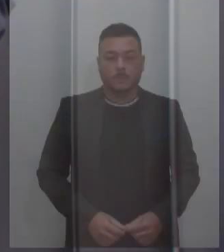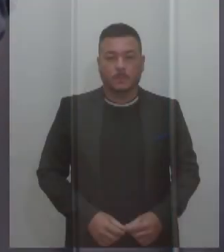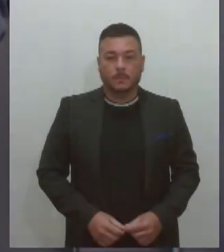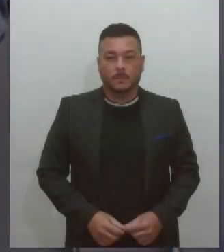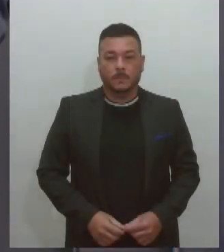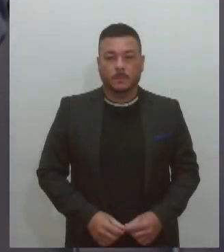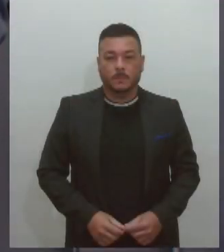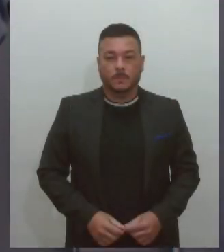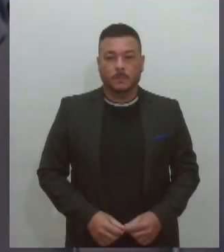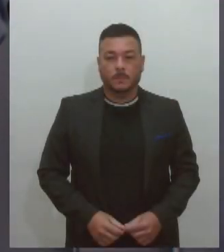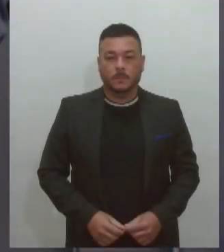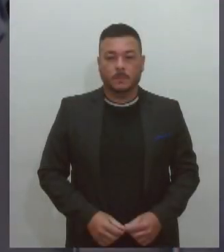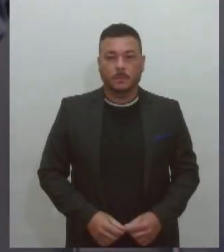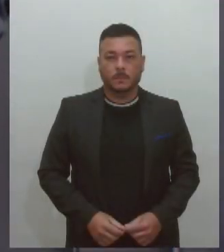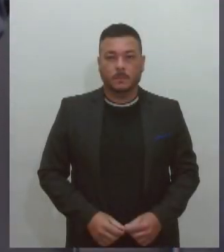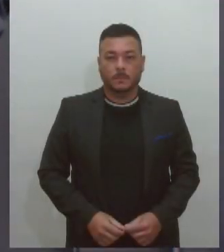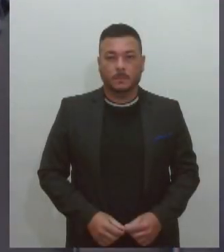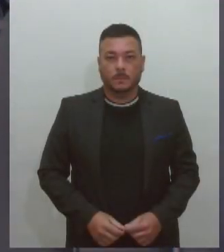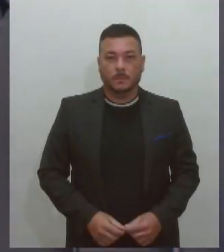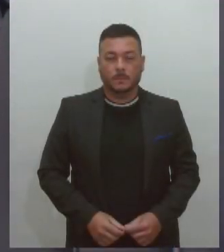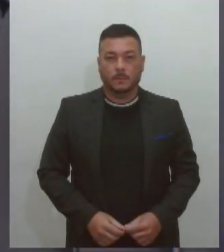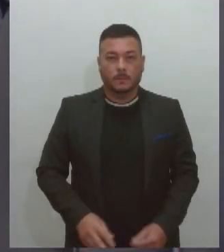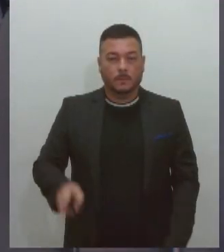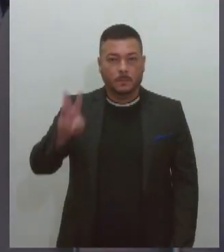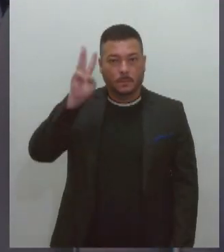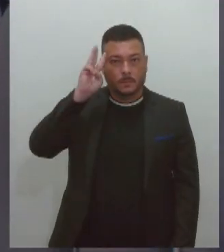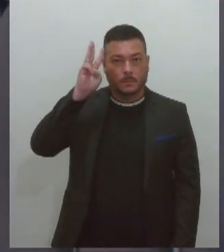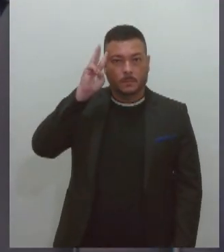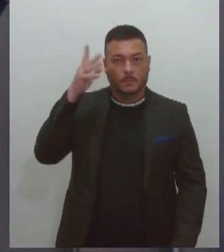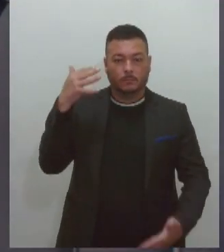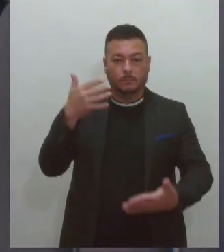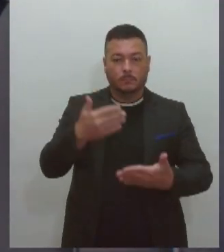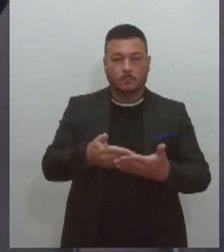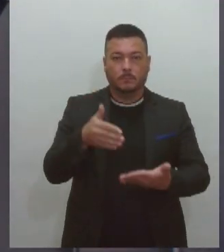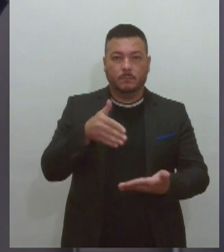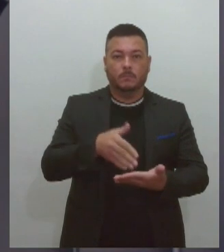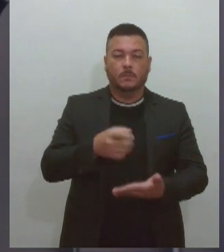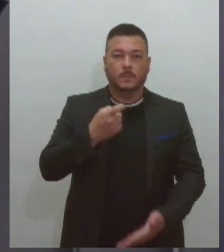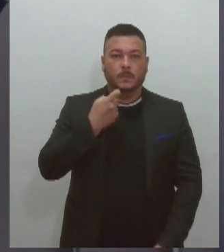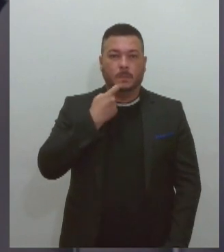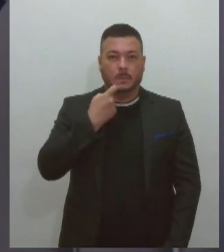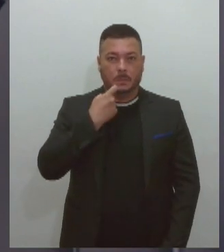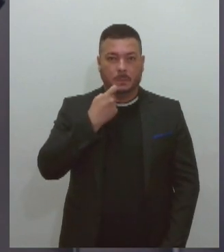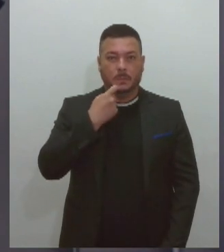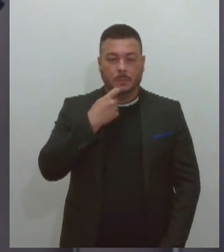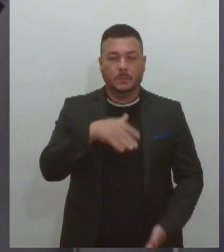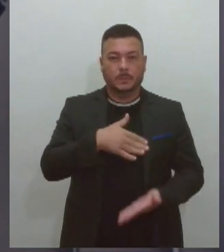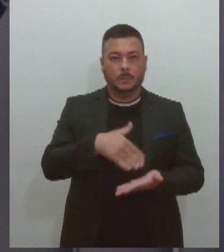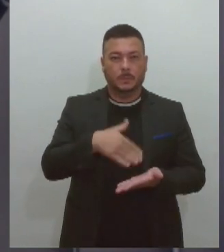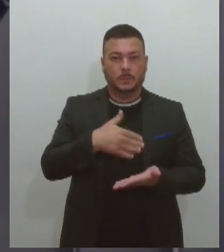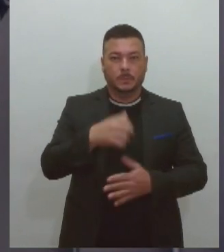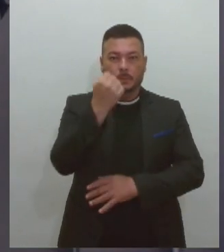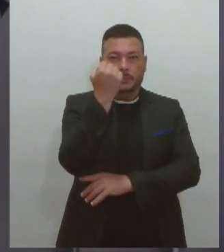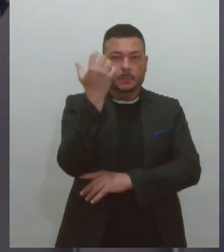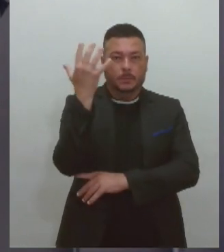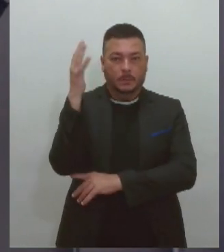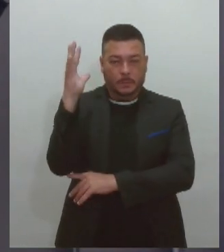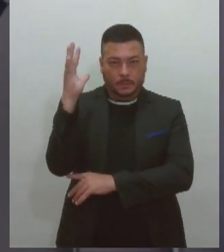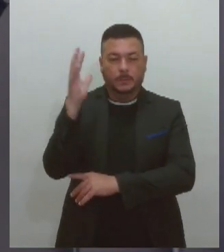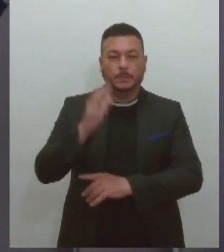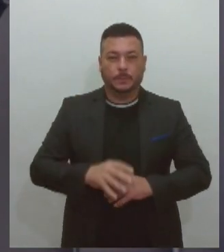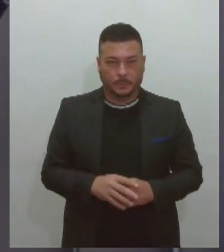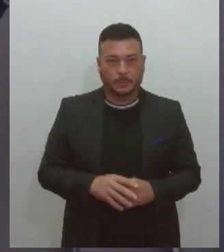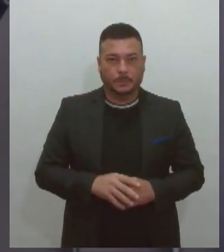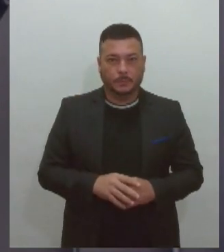Desde esta terça até sexta-feira, a Secretaria de Estado do Meio Ambiente, SEMAC, promove uma